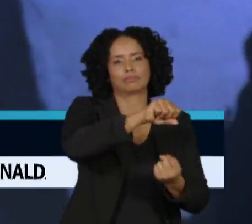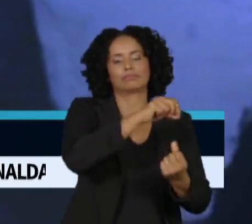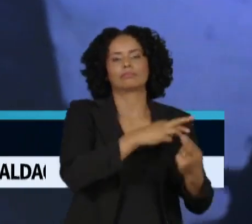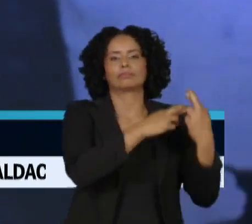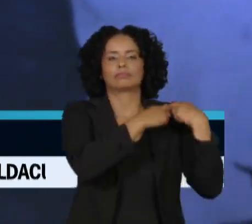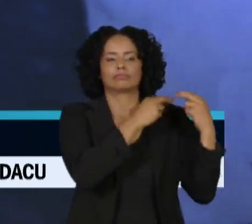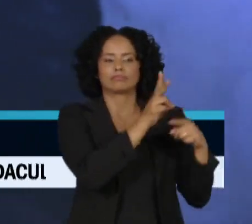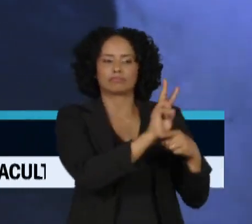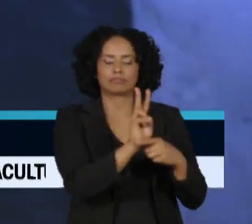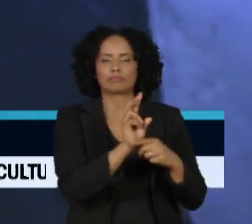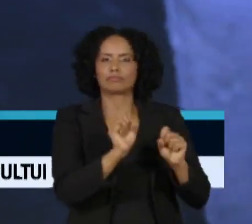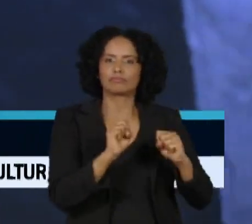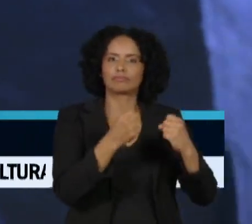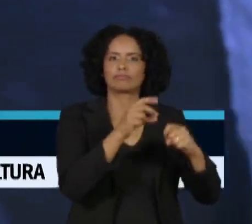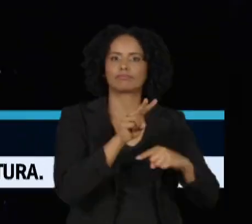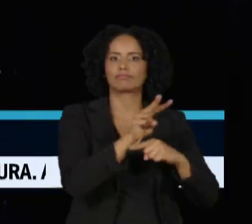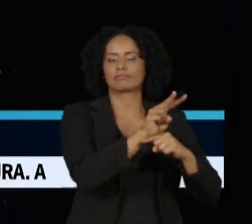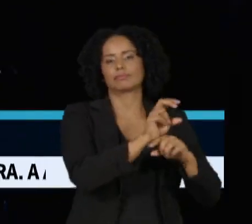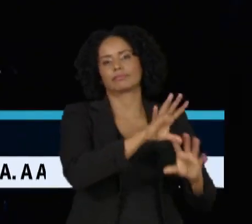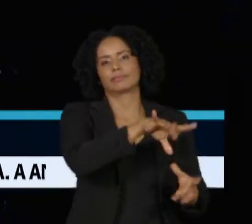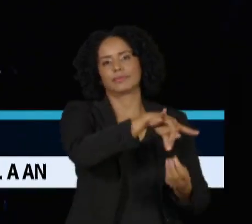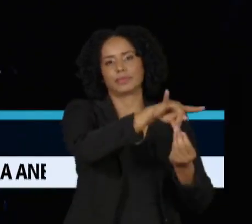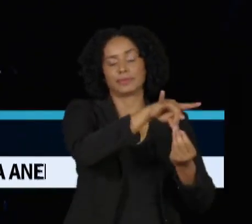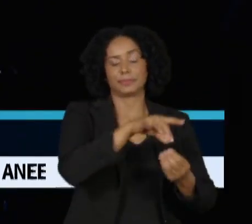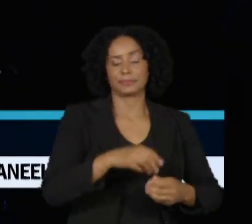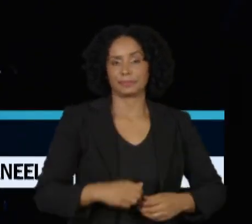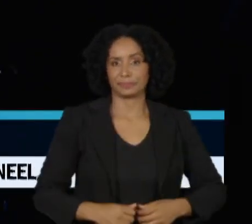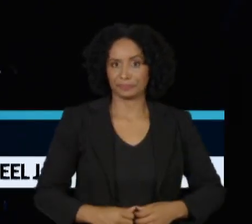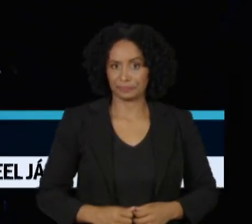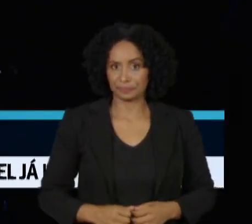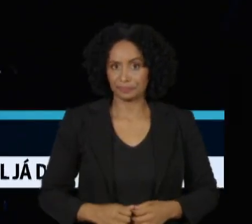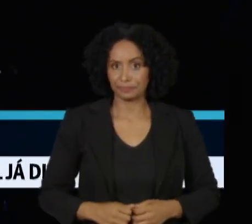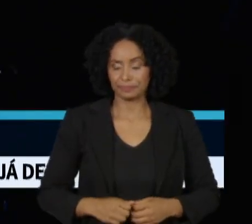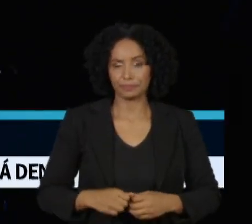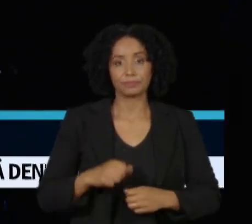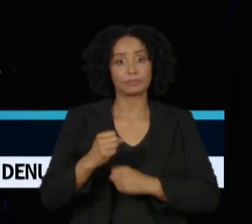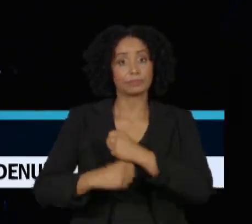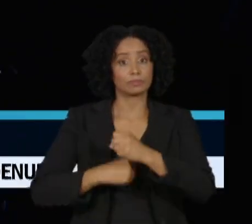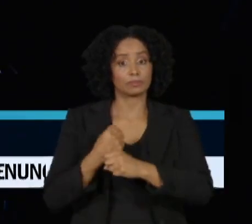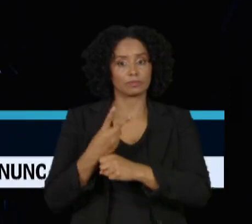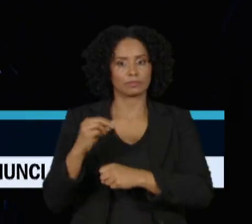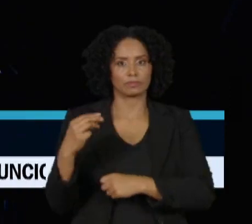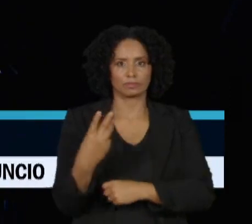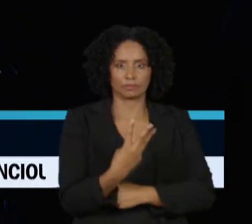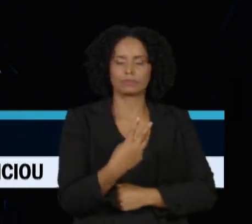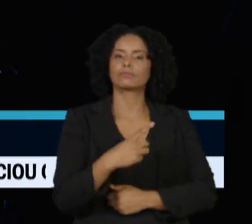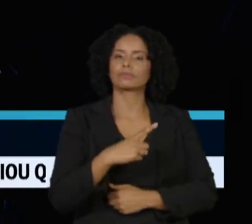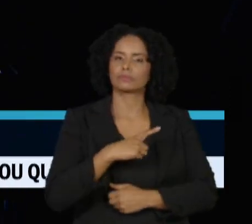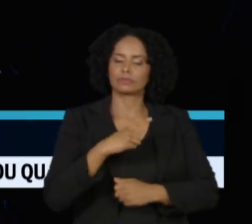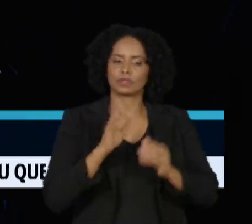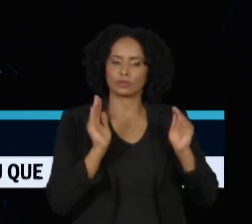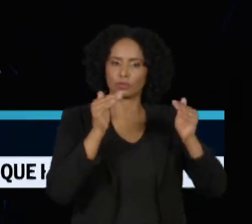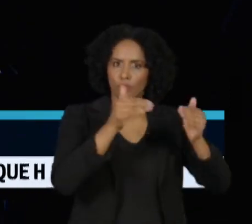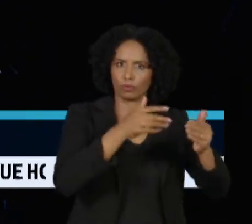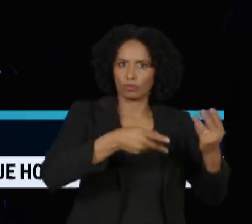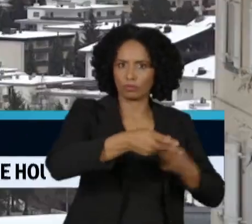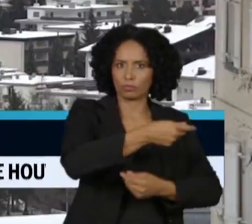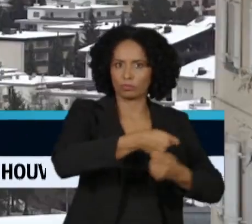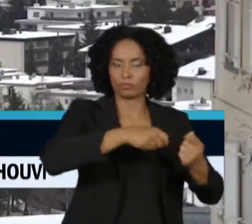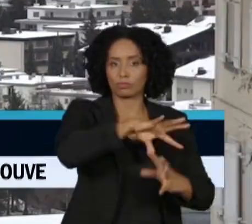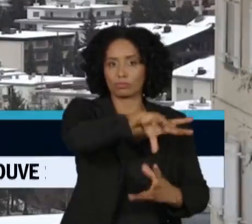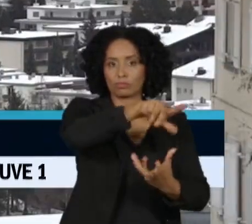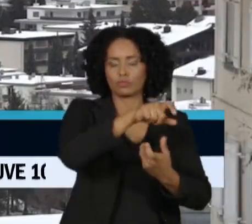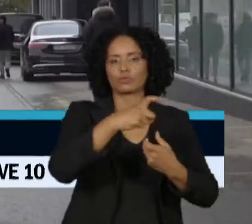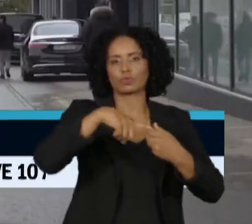fiscal e defesa da democracia. Esse ano o Fórum Econômico Mundial voltou para sua data tradicional, em